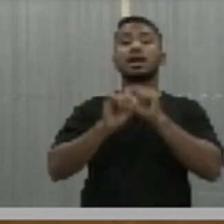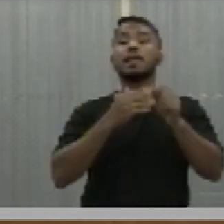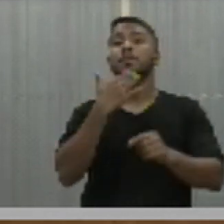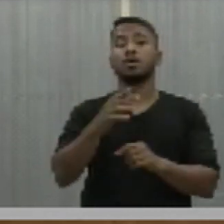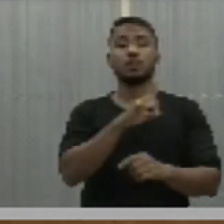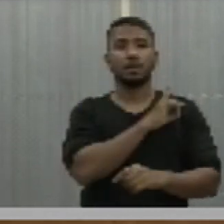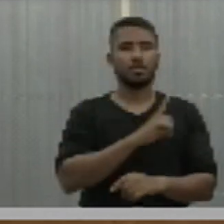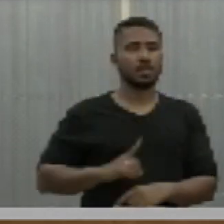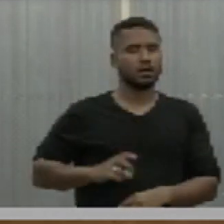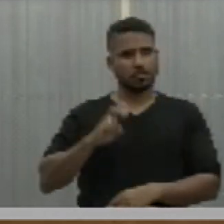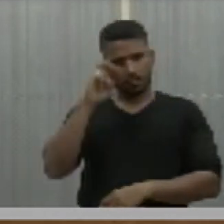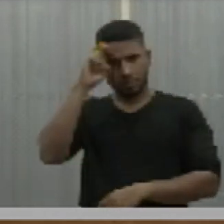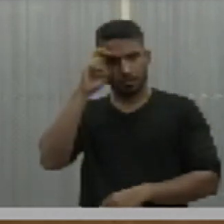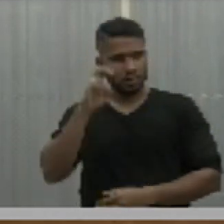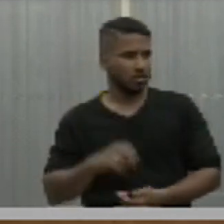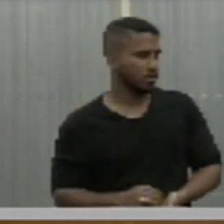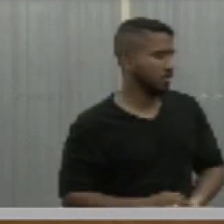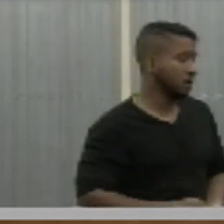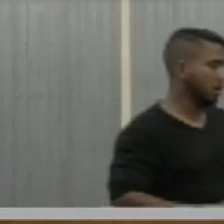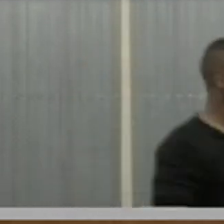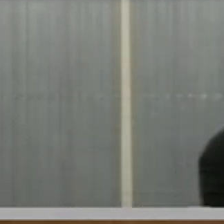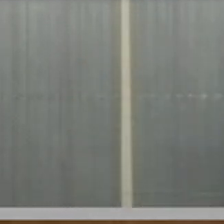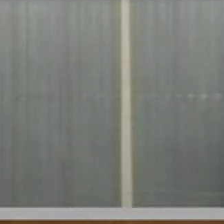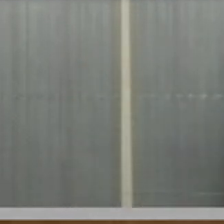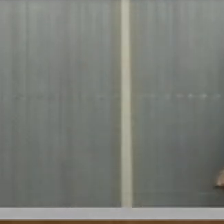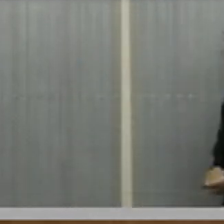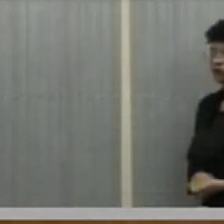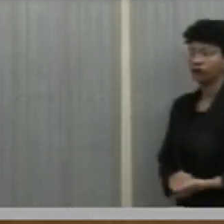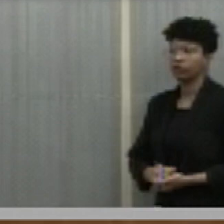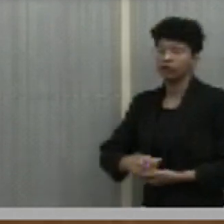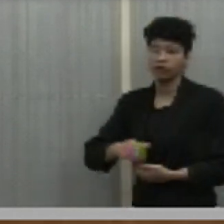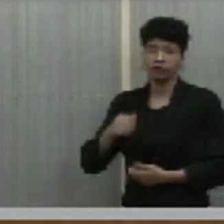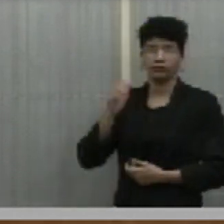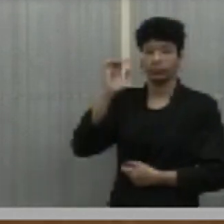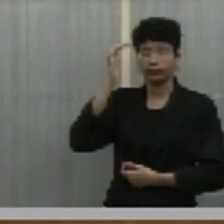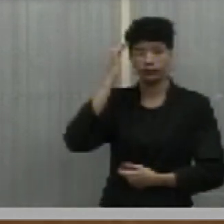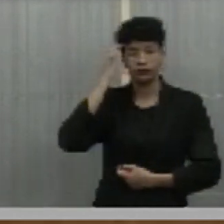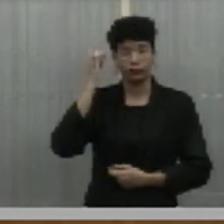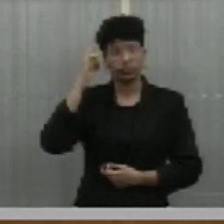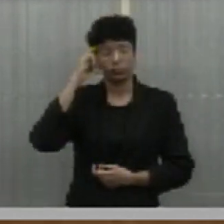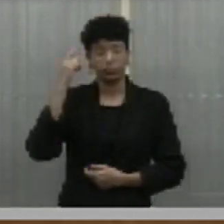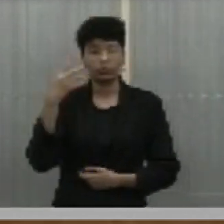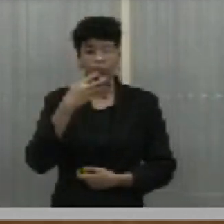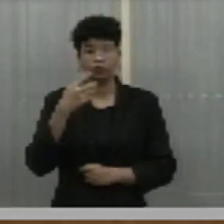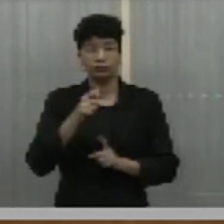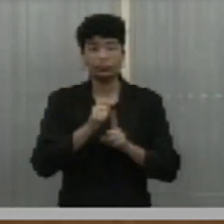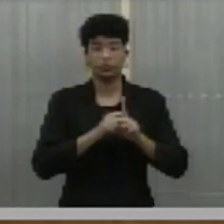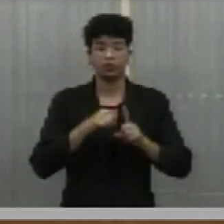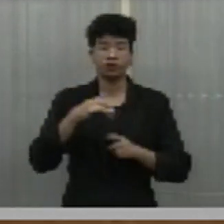georgiano Neto. Também amanhã, dia 4 de maio,